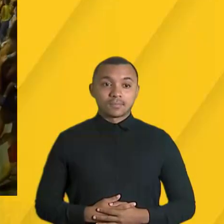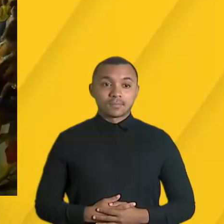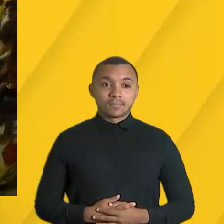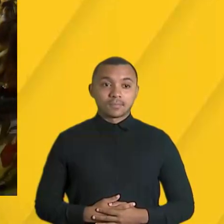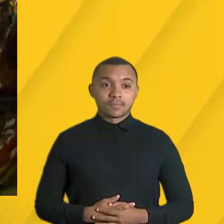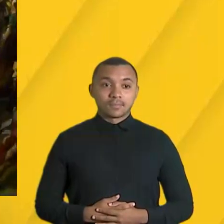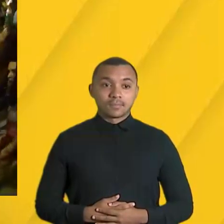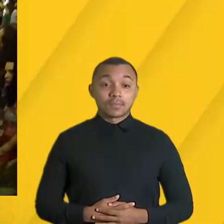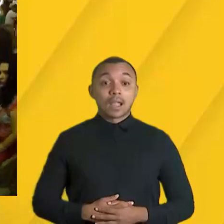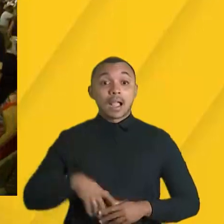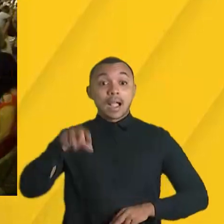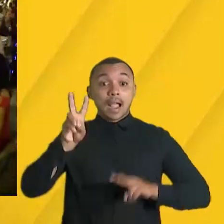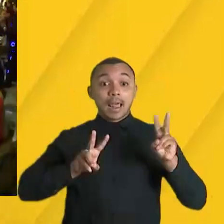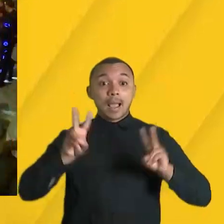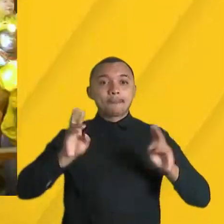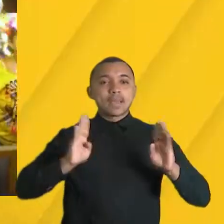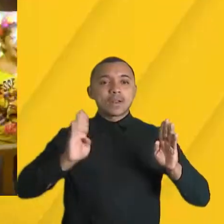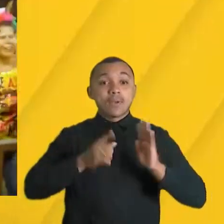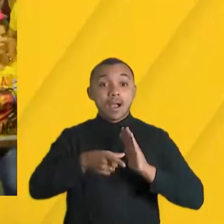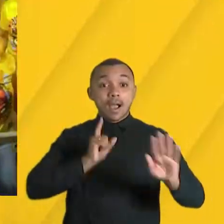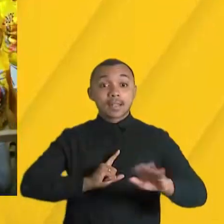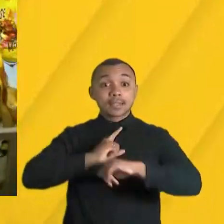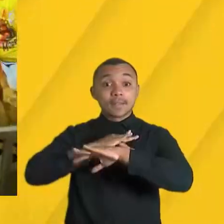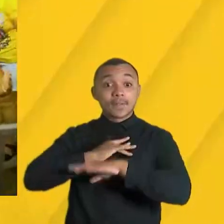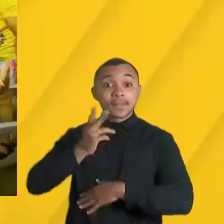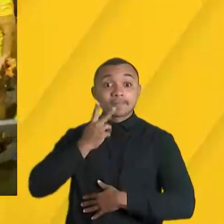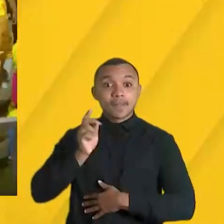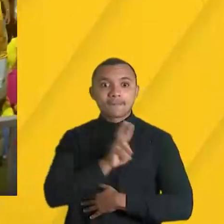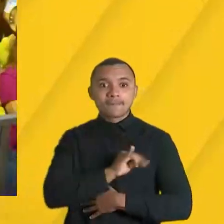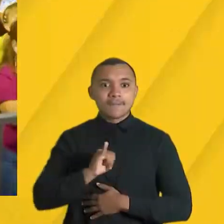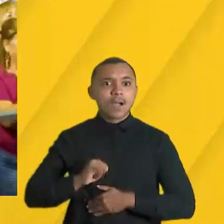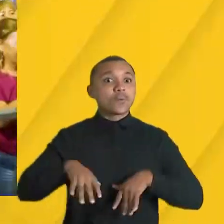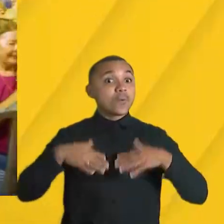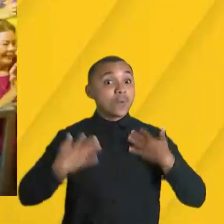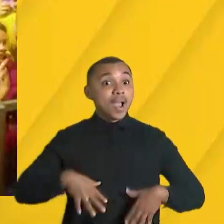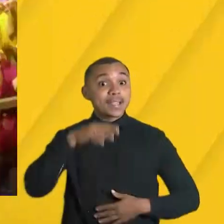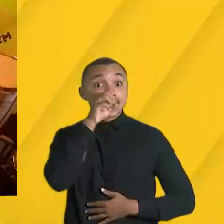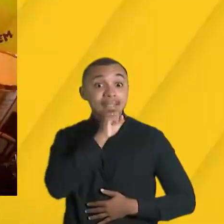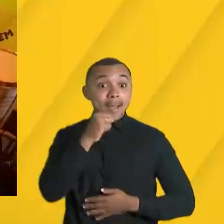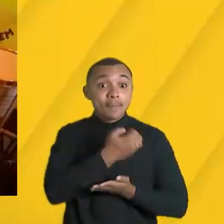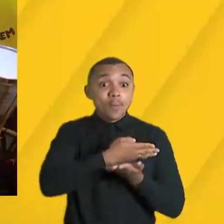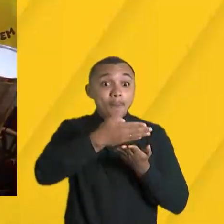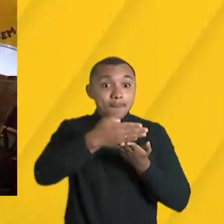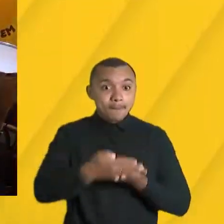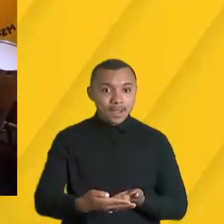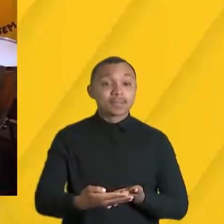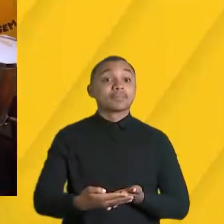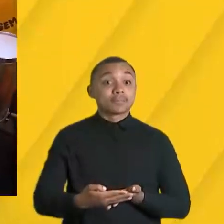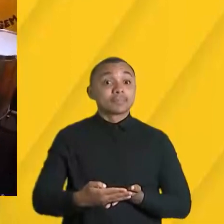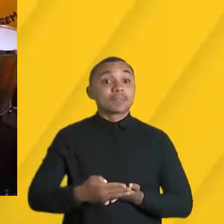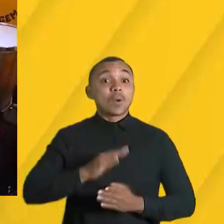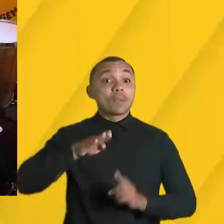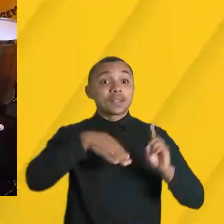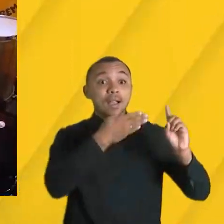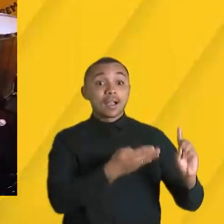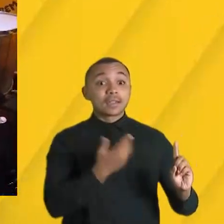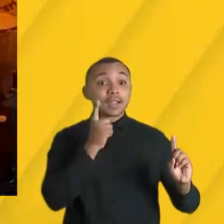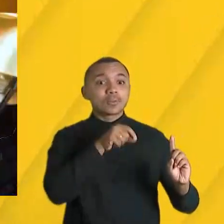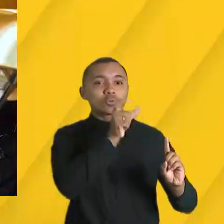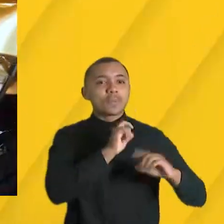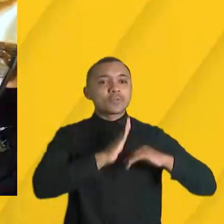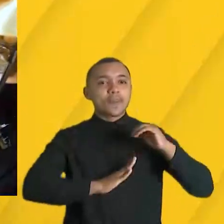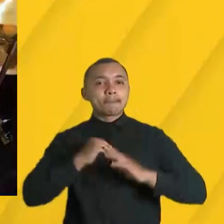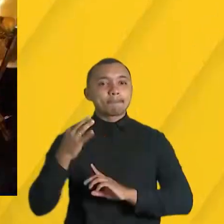Depois de um pré-carnaval intenso, Fortaleza vai viver a partir desse sábado, seu carnaval, que esse ano homenageia o grande músico